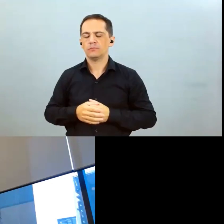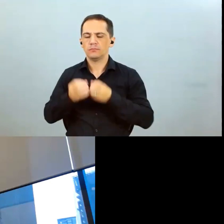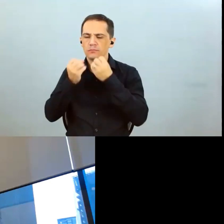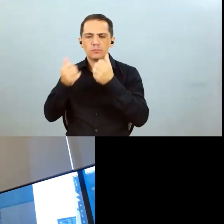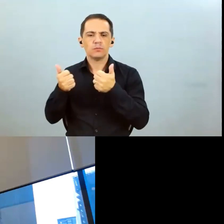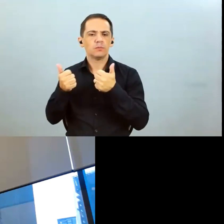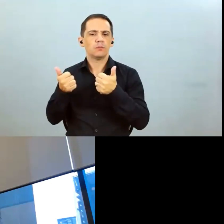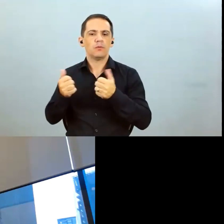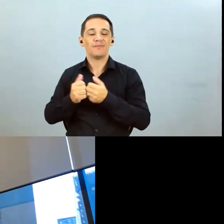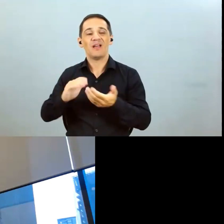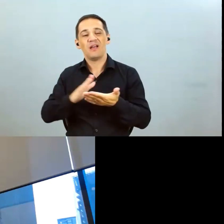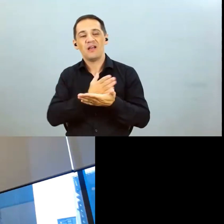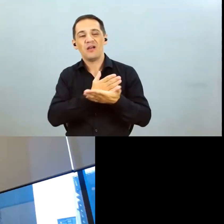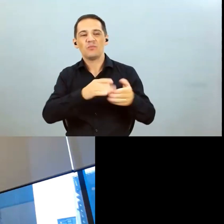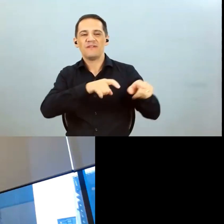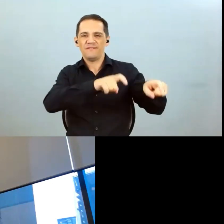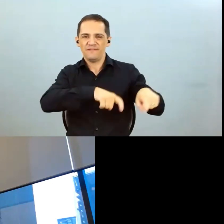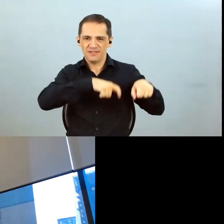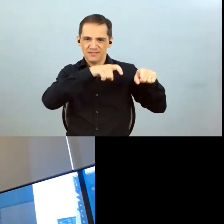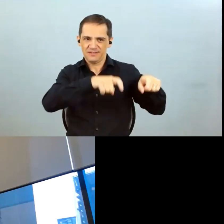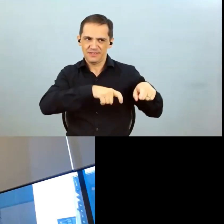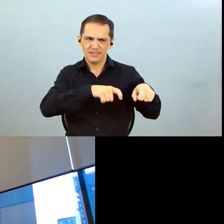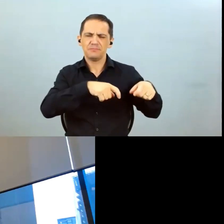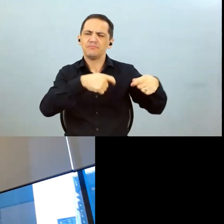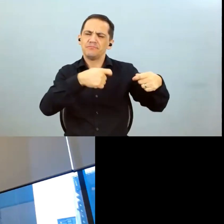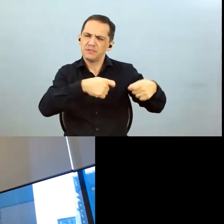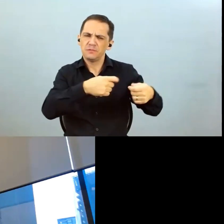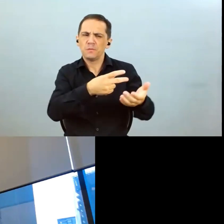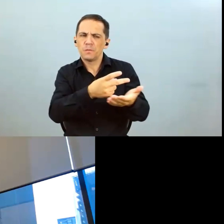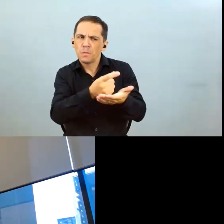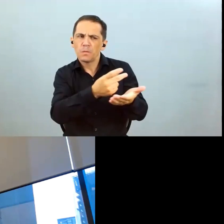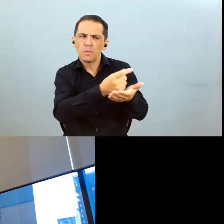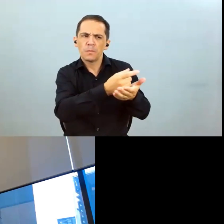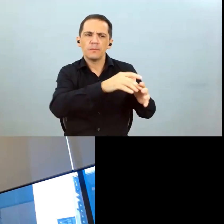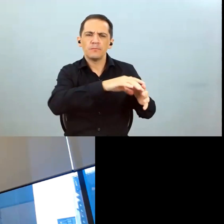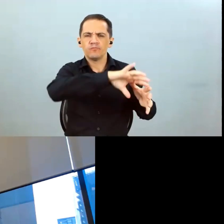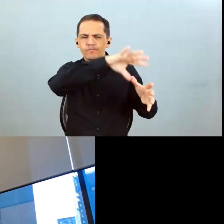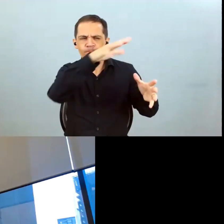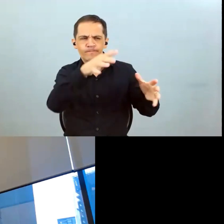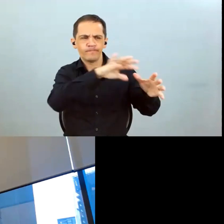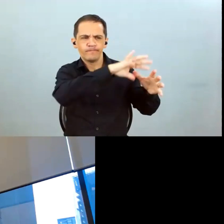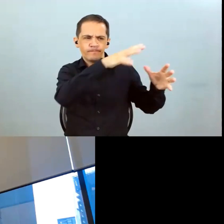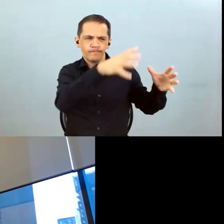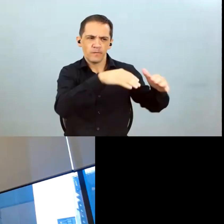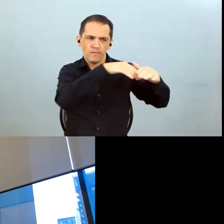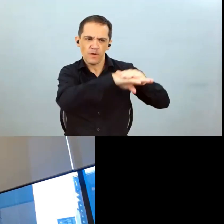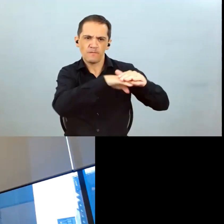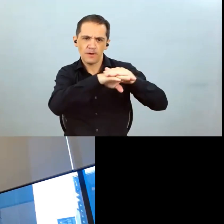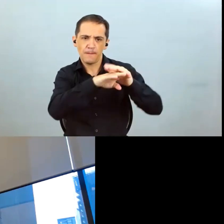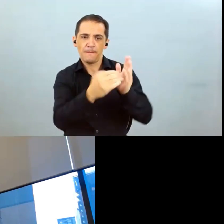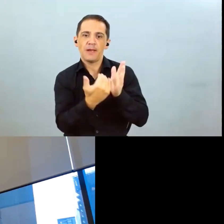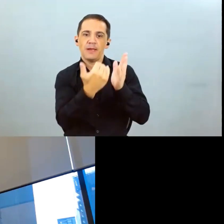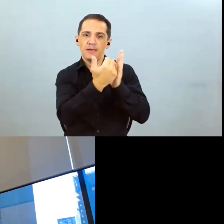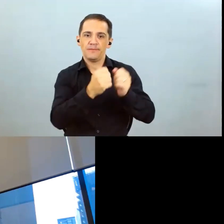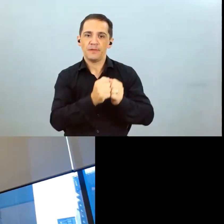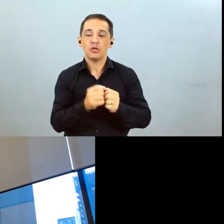específicas que nós temos ainda necessidade de investir em armazenagem mas nas demais todas nós temos hoje duas fazendas que nós hoje a gente não tem armazenagem que a